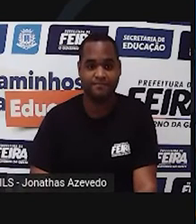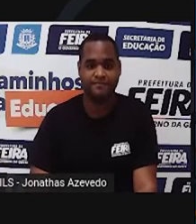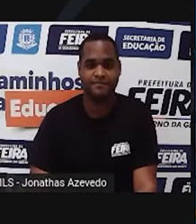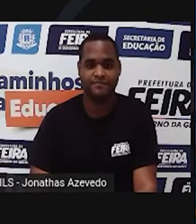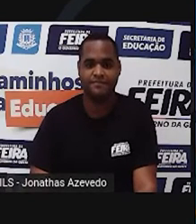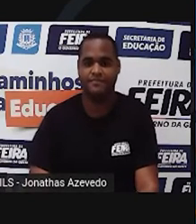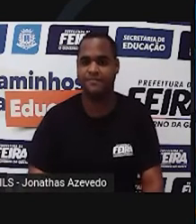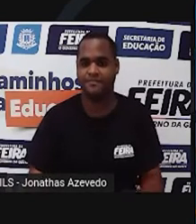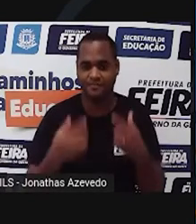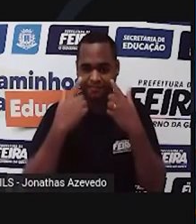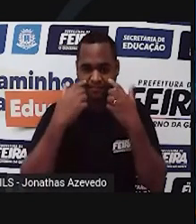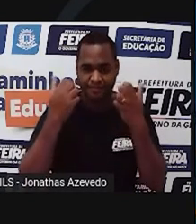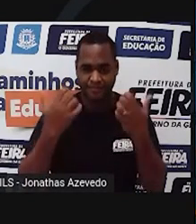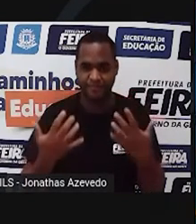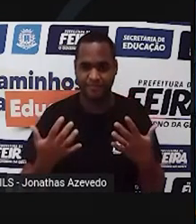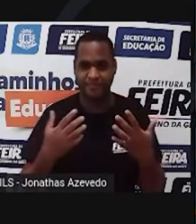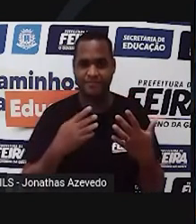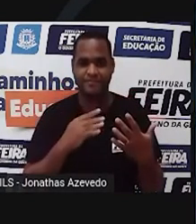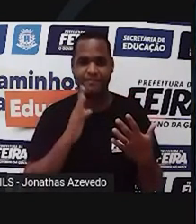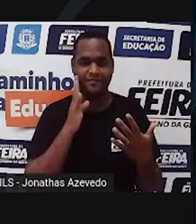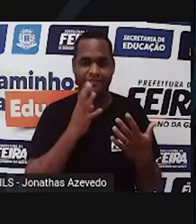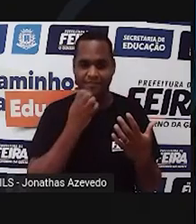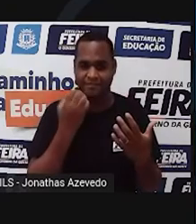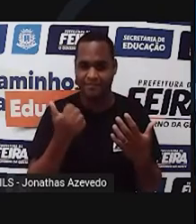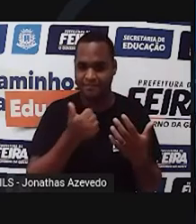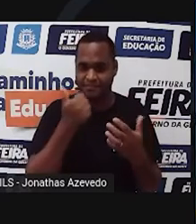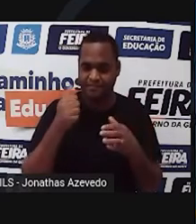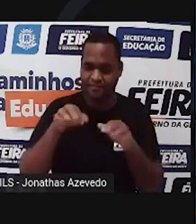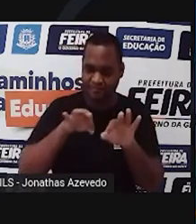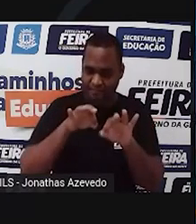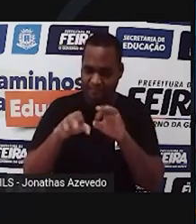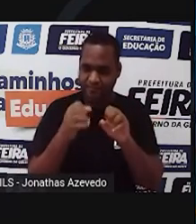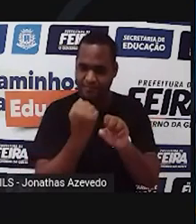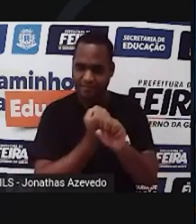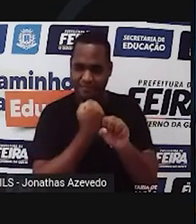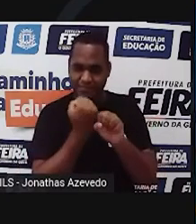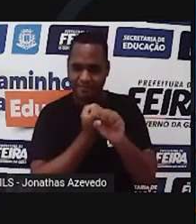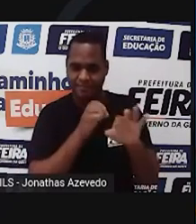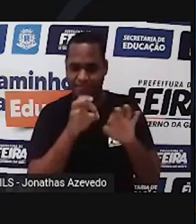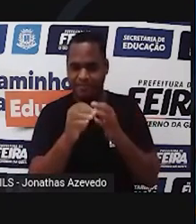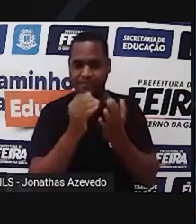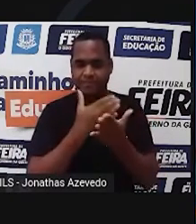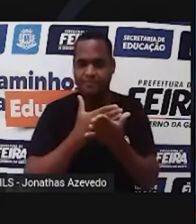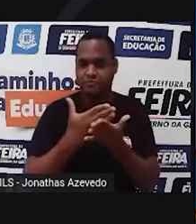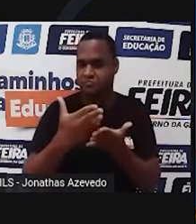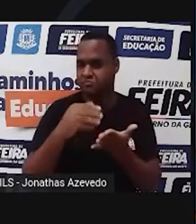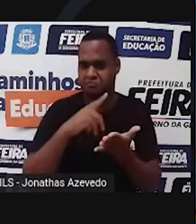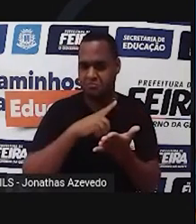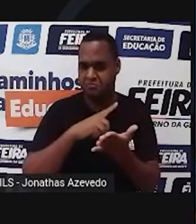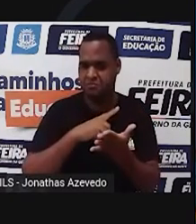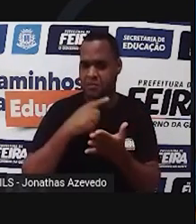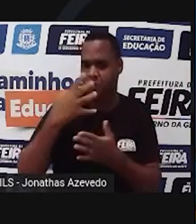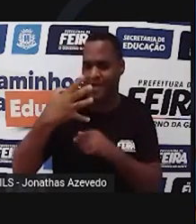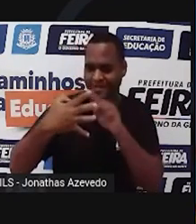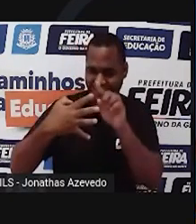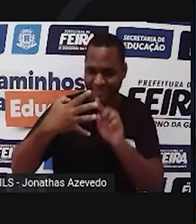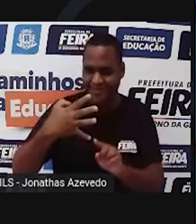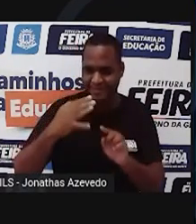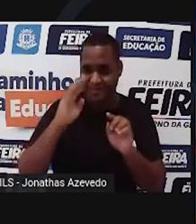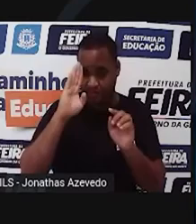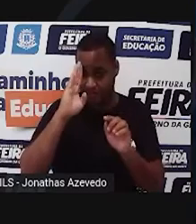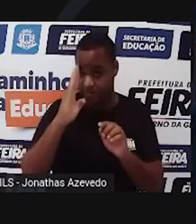É isso aí, meus queridos. A construção dessa usina aqui teria inicialmente quatro objetivos a serem